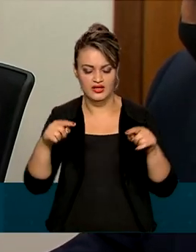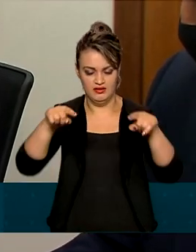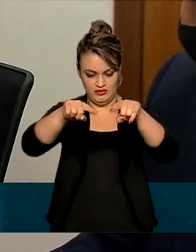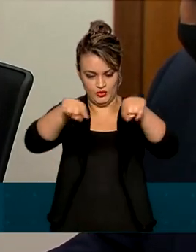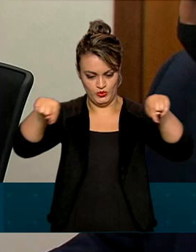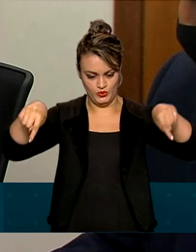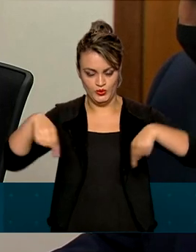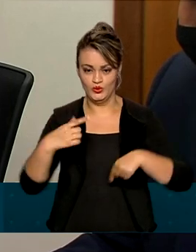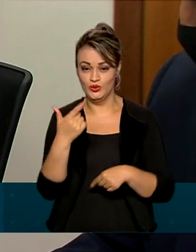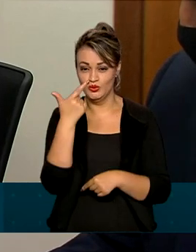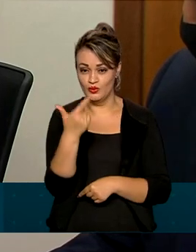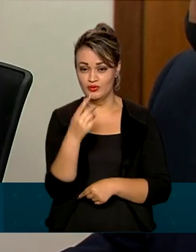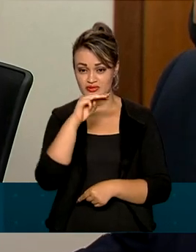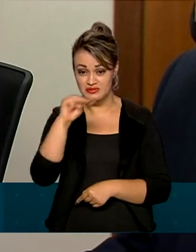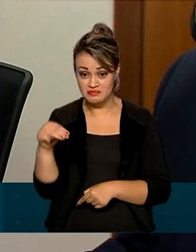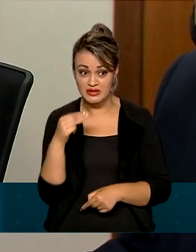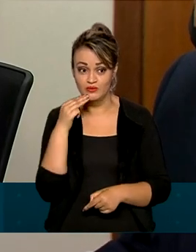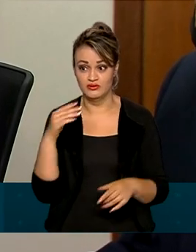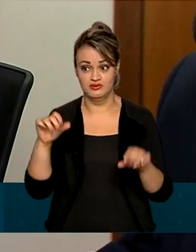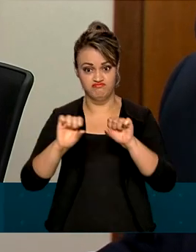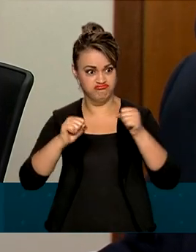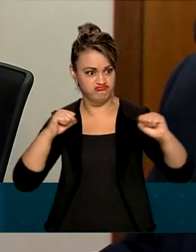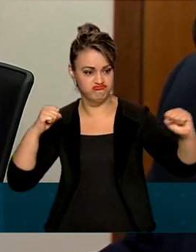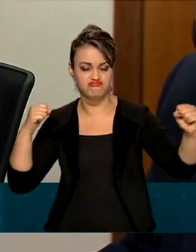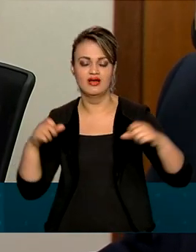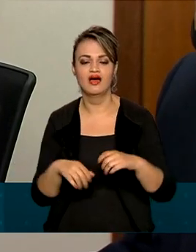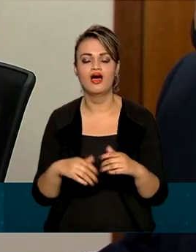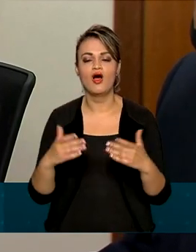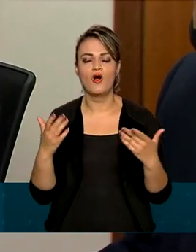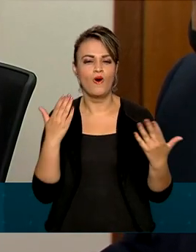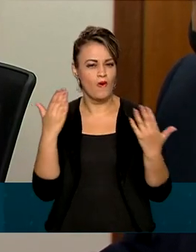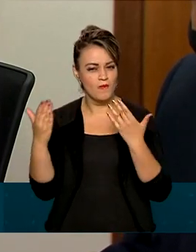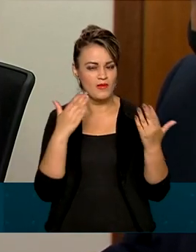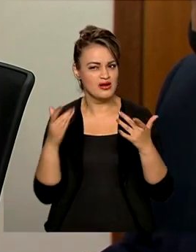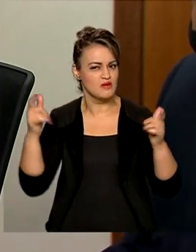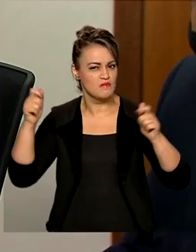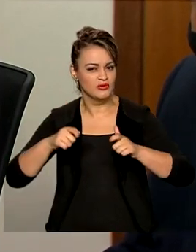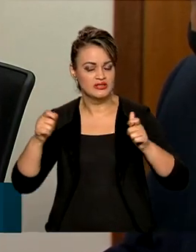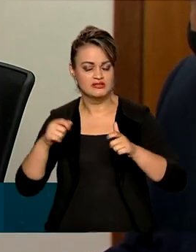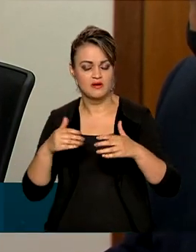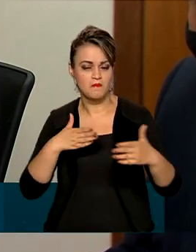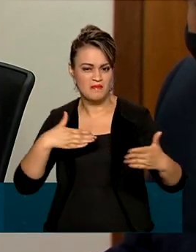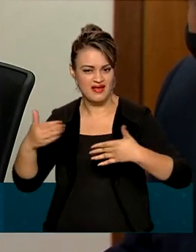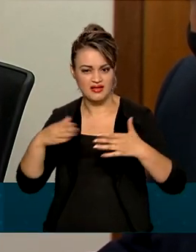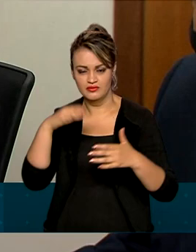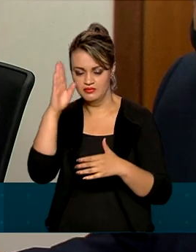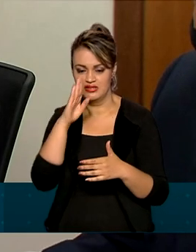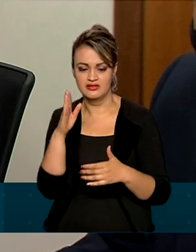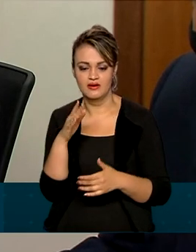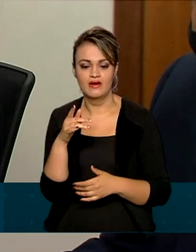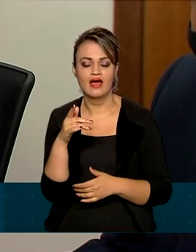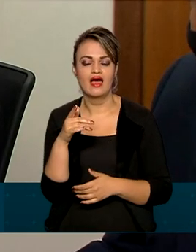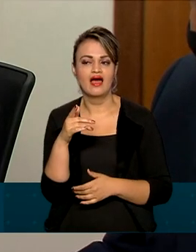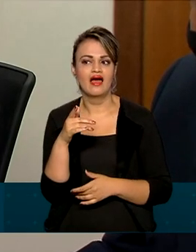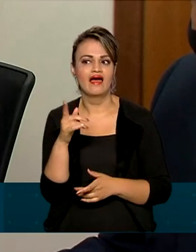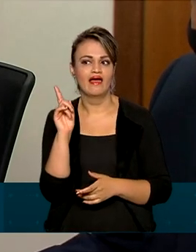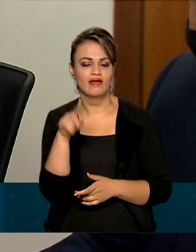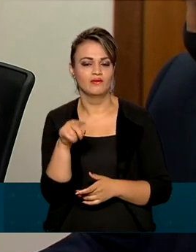é algo muito, muito grande. Mais perto da dimensão desse potencial mercado para o Brasil, ministro, é